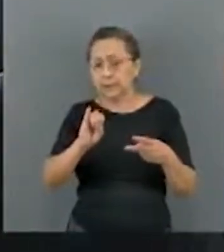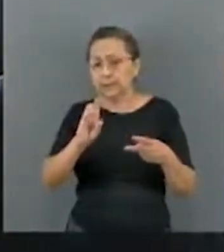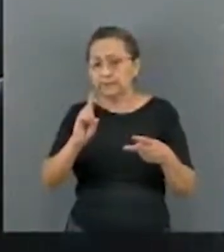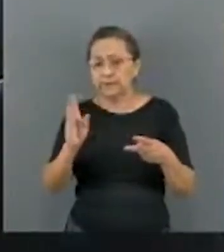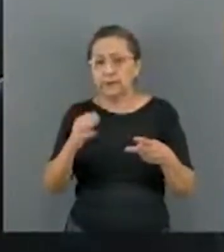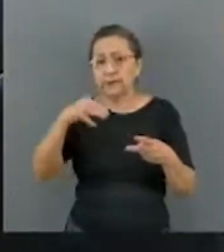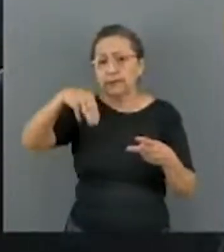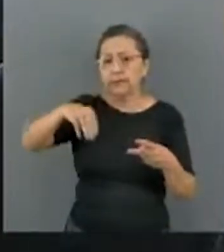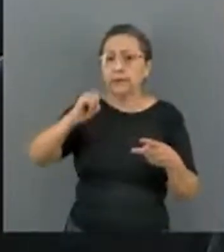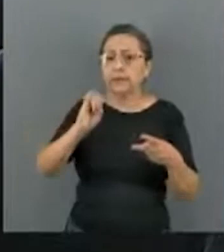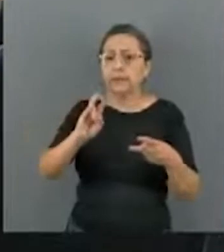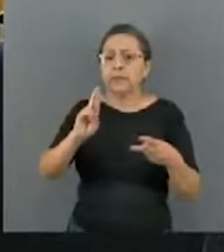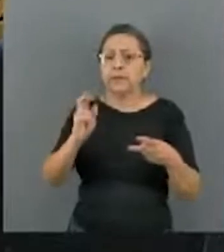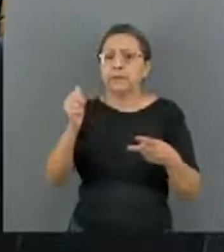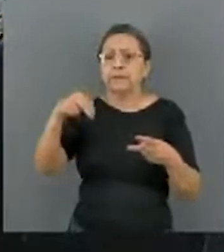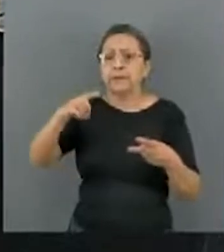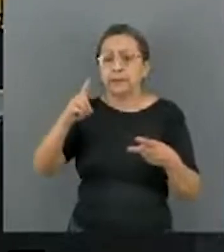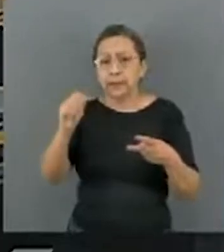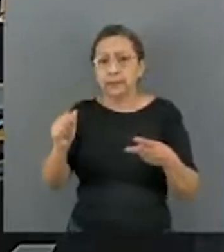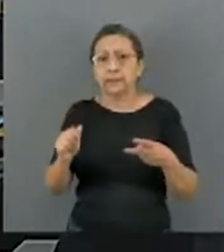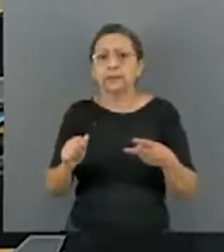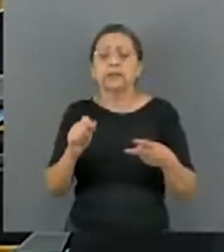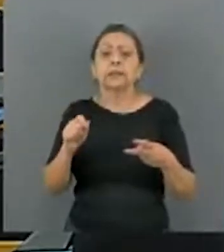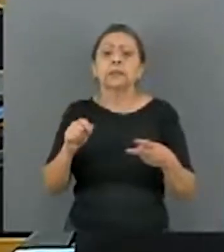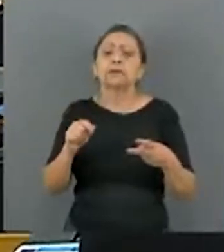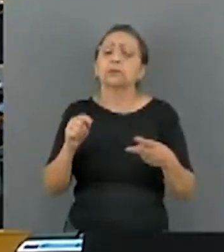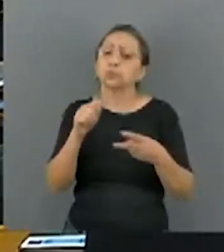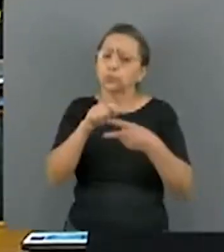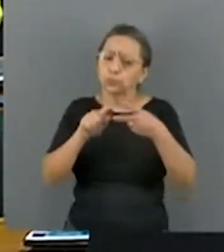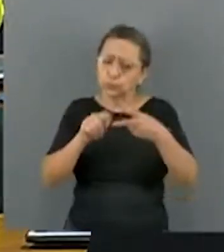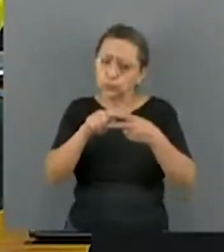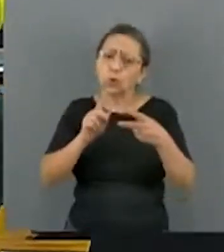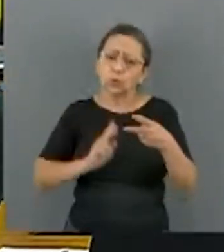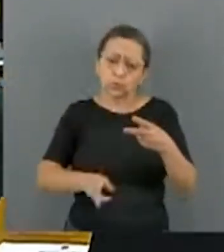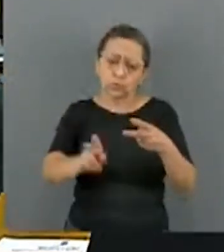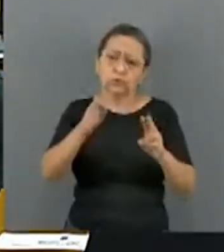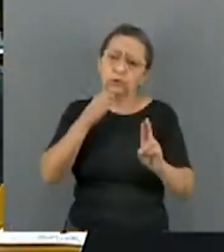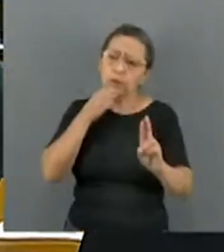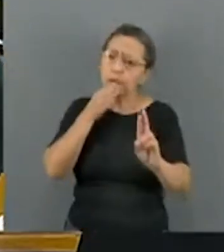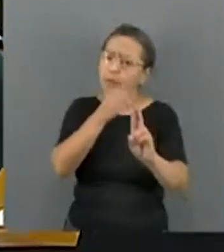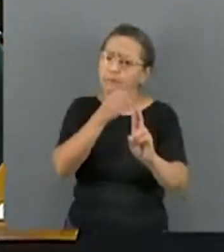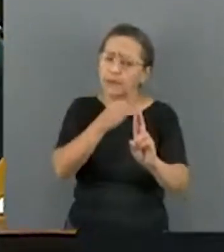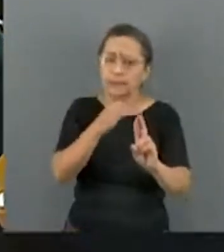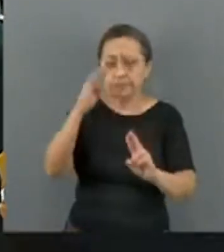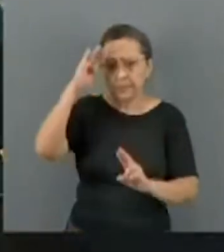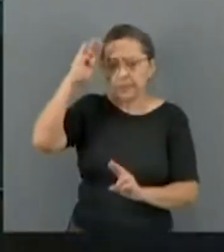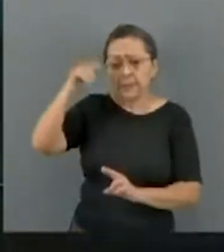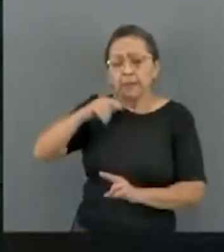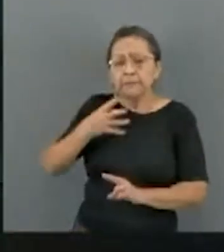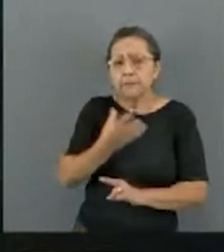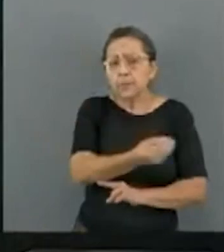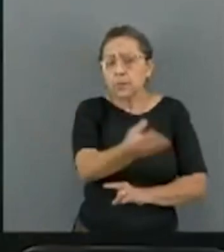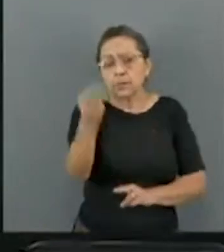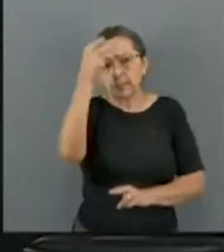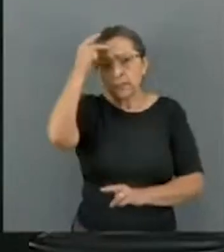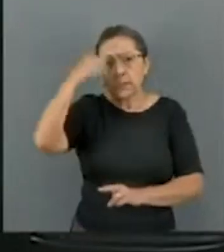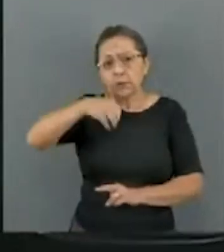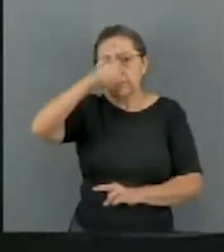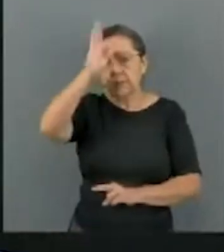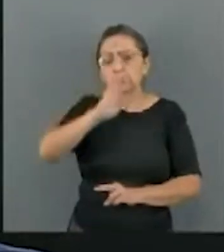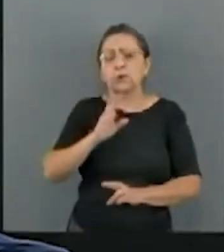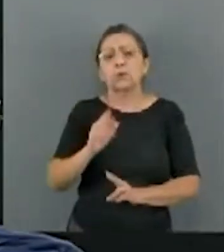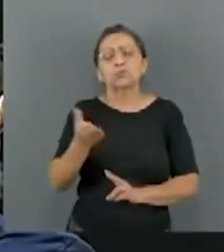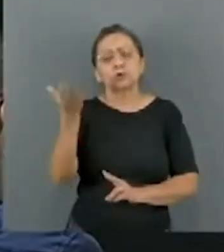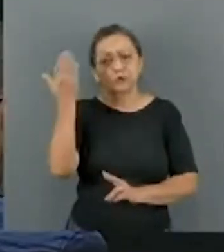pela Rita Lee, e que continuem sendo referência, principalmente, para tantas pessoas no Brasil, como já